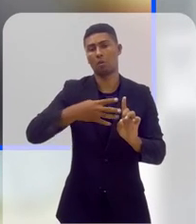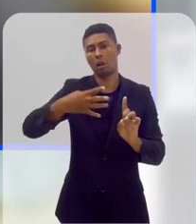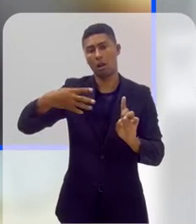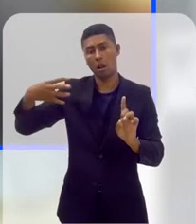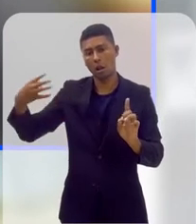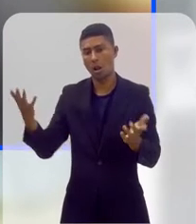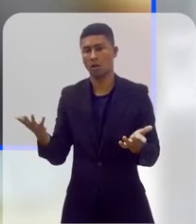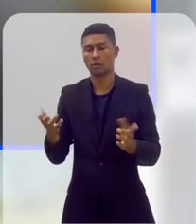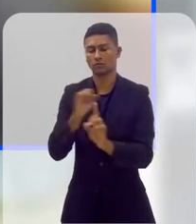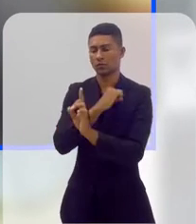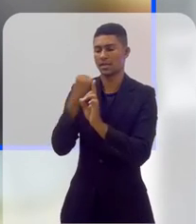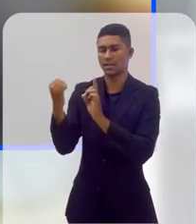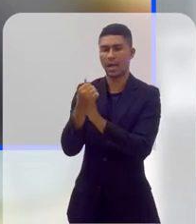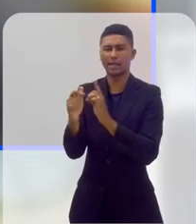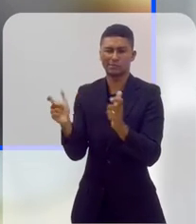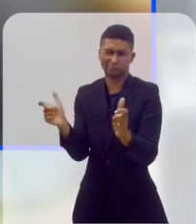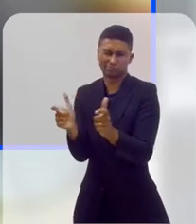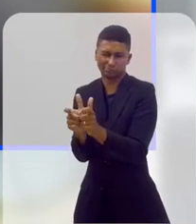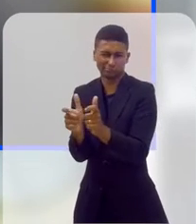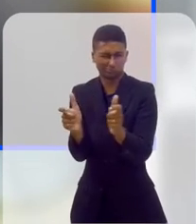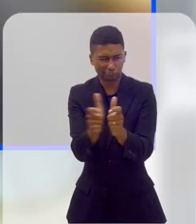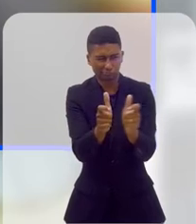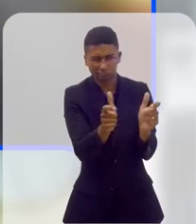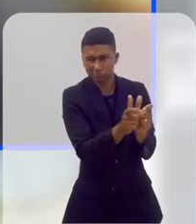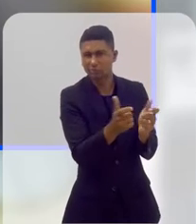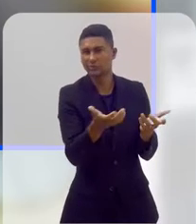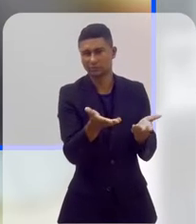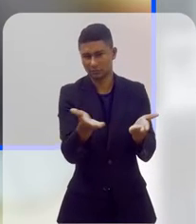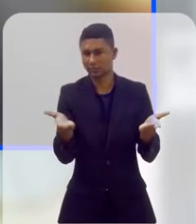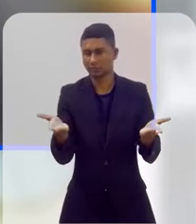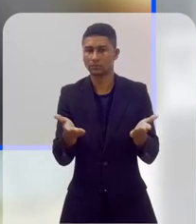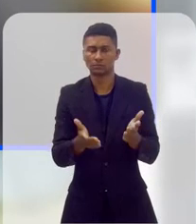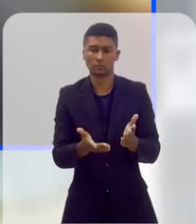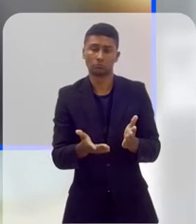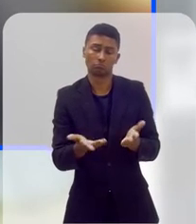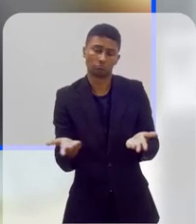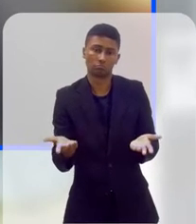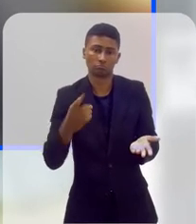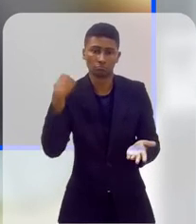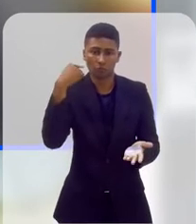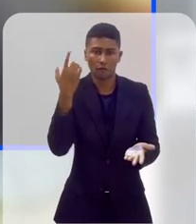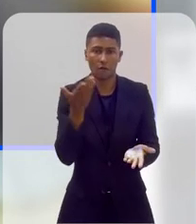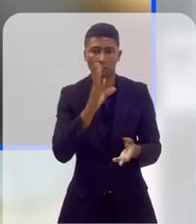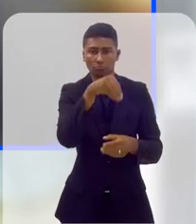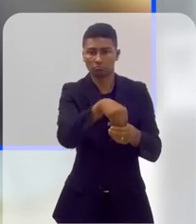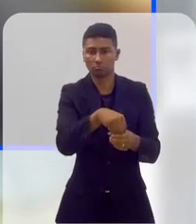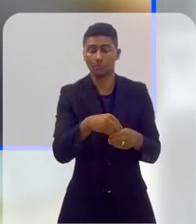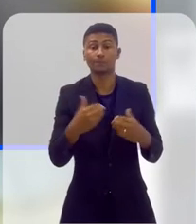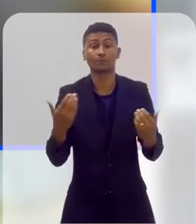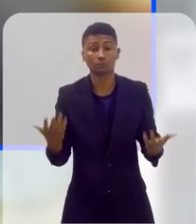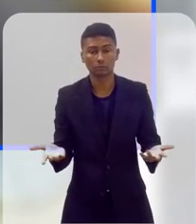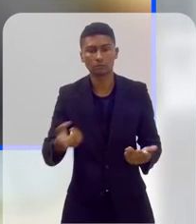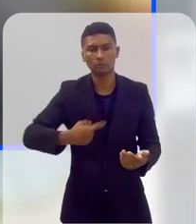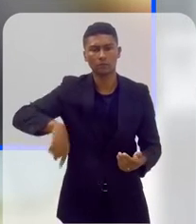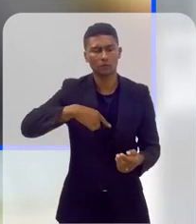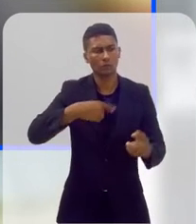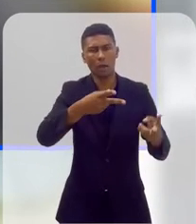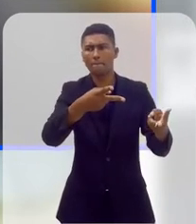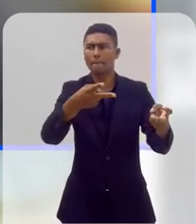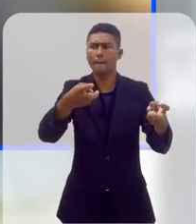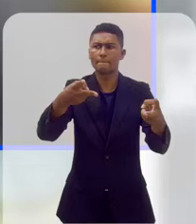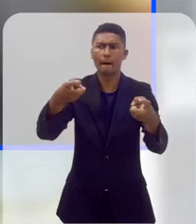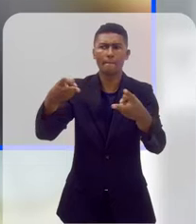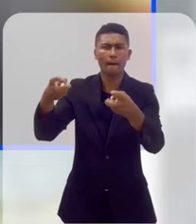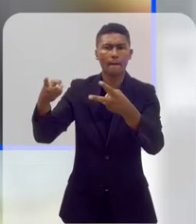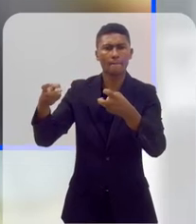direitos LGBTQIA+, minorias sociais para dentro do curso do direito. Só que nós começamos a perceber uma demanda um pouco